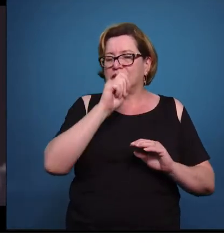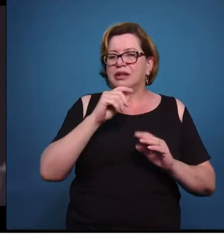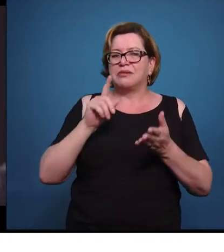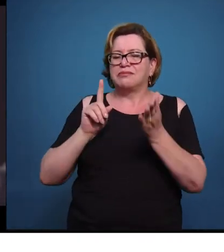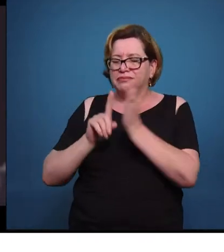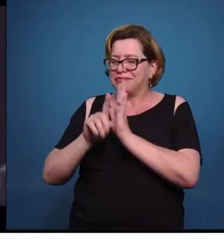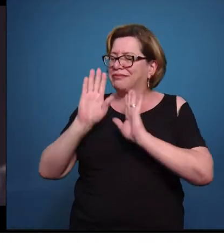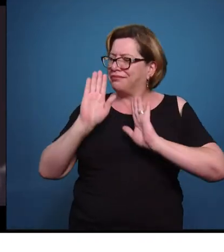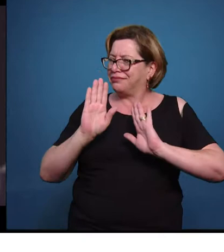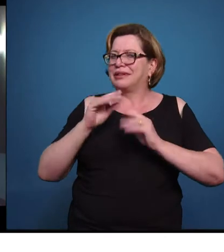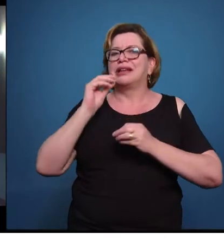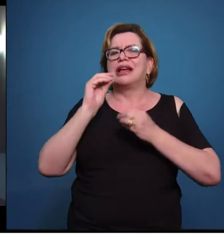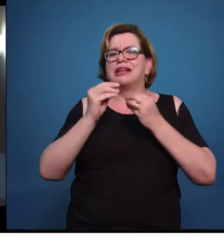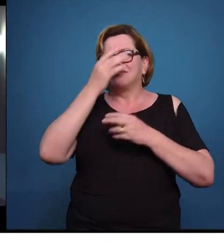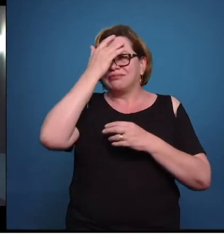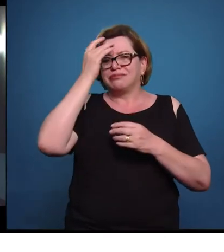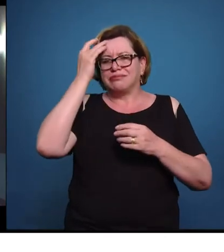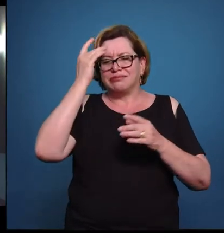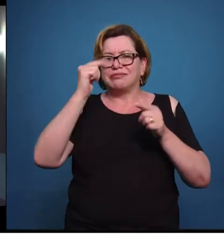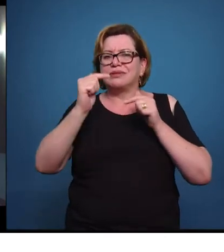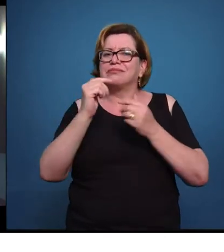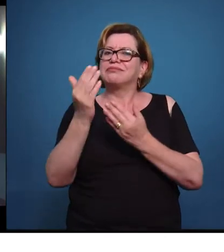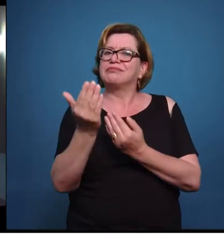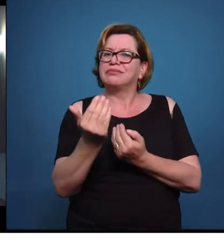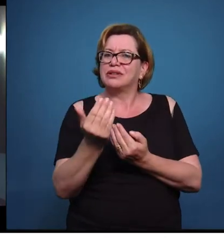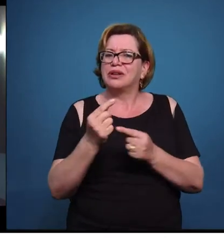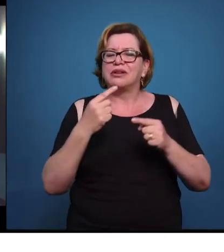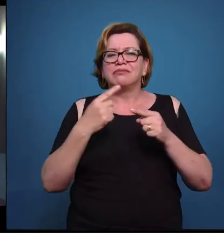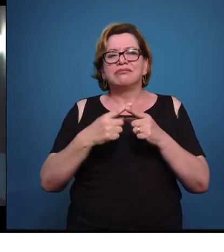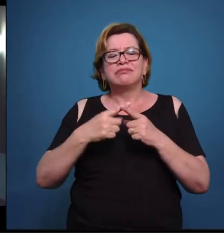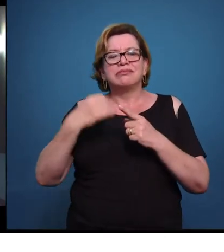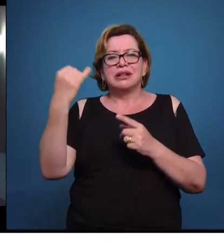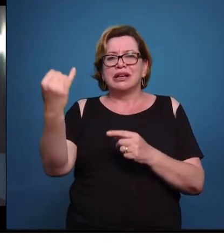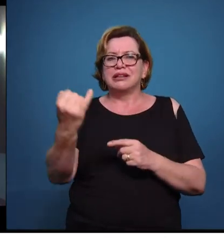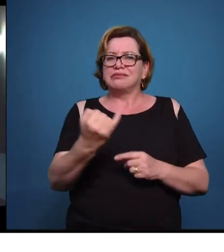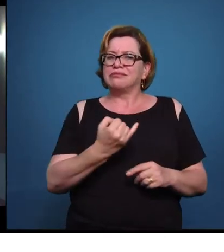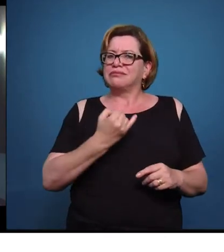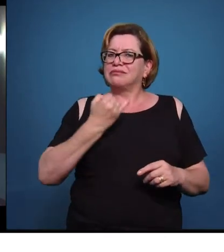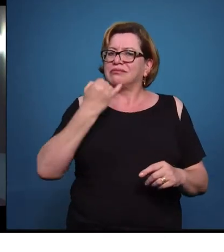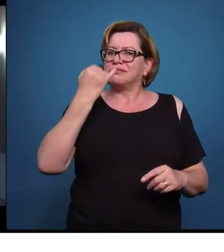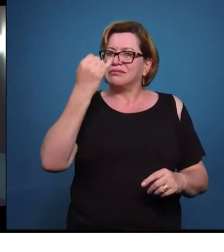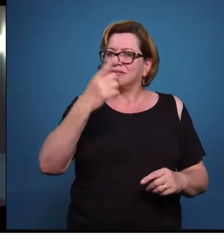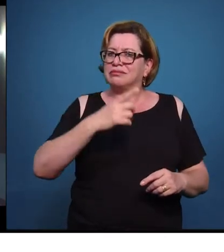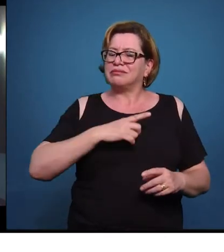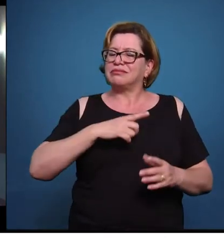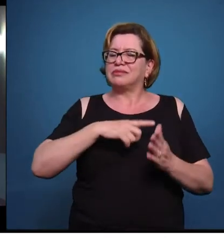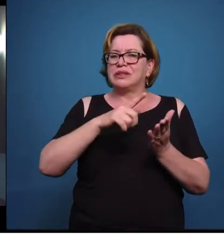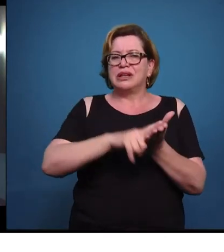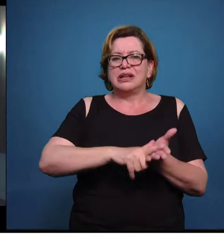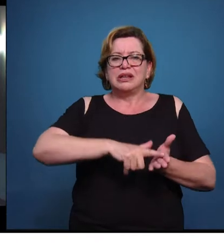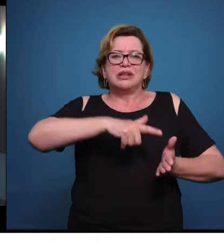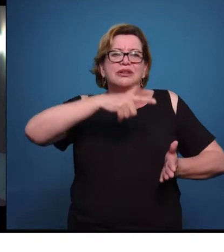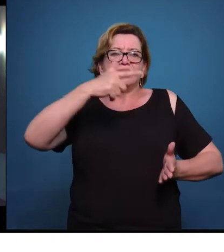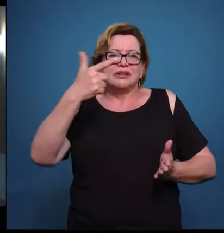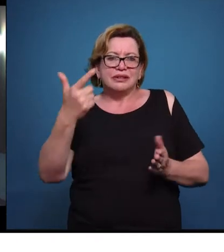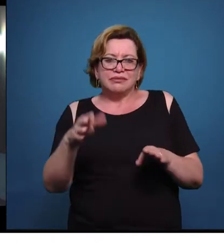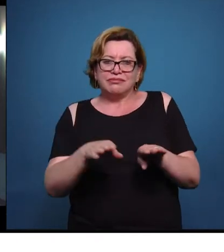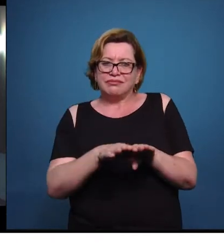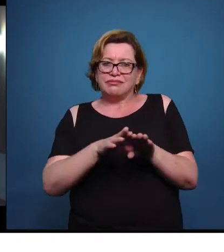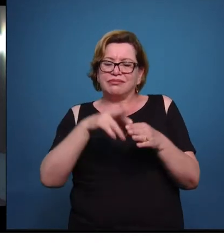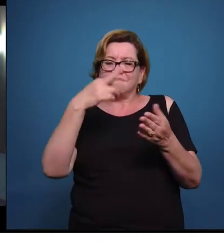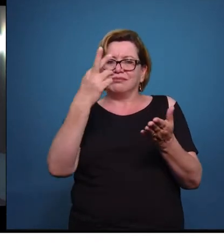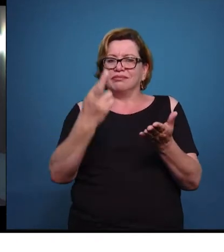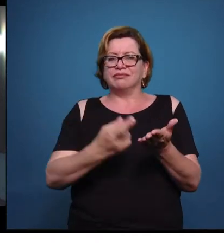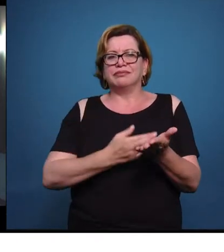jovens, por que é relevante ter, dentro da sala de aula, jornais e revistas de credibilidade, como você